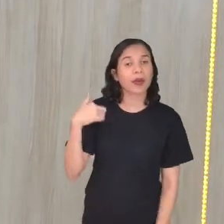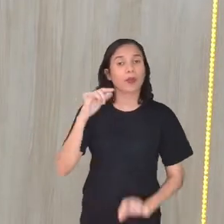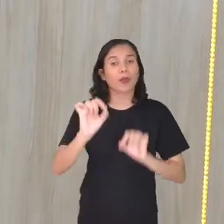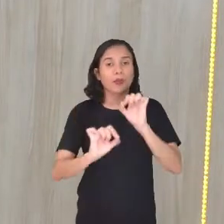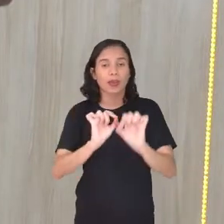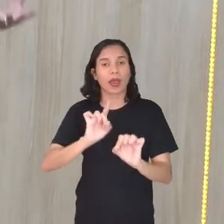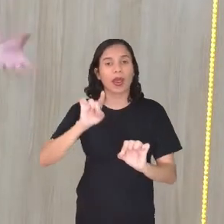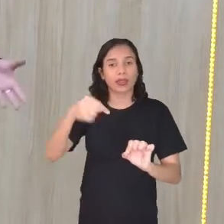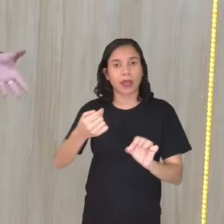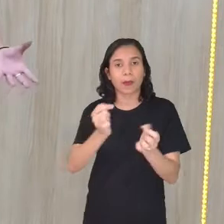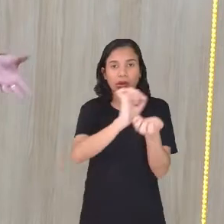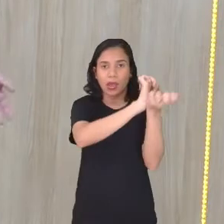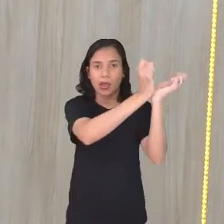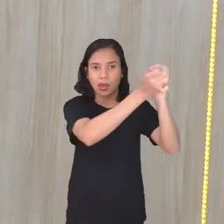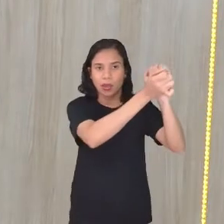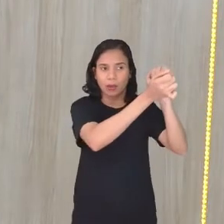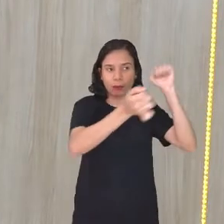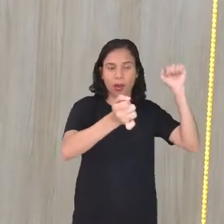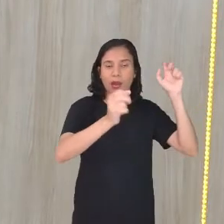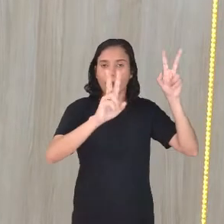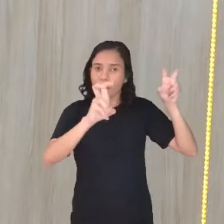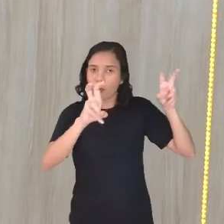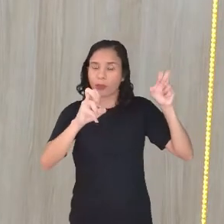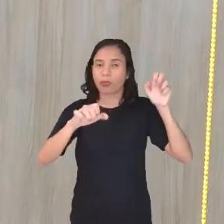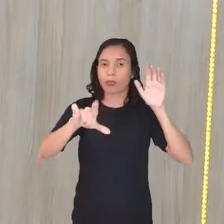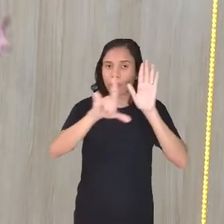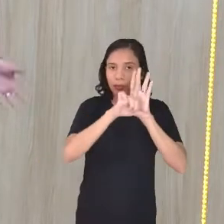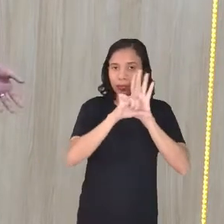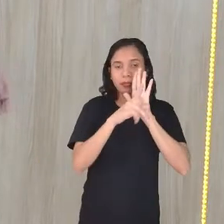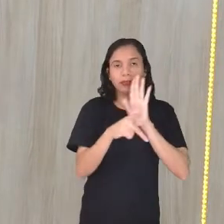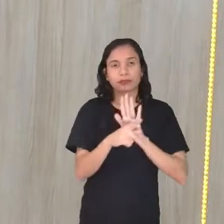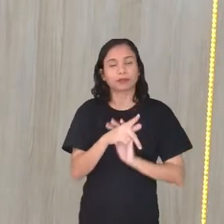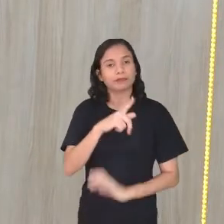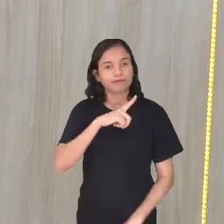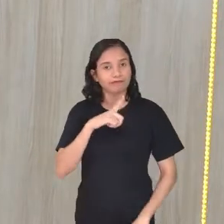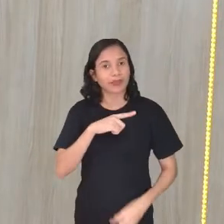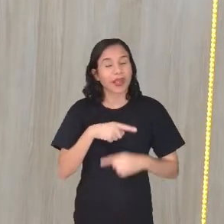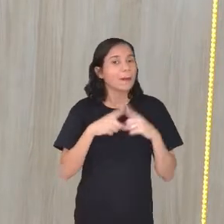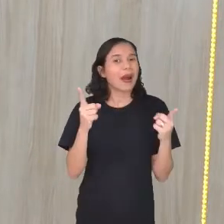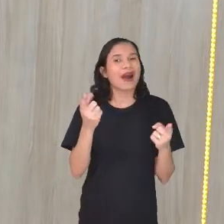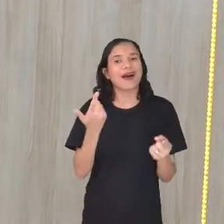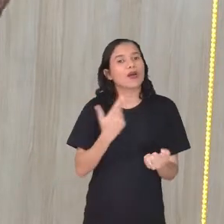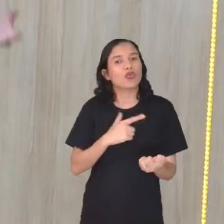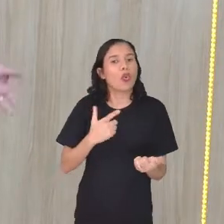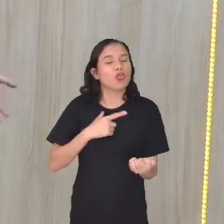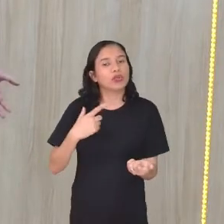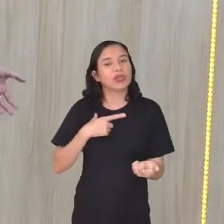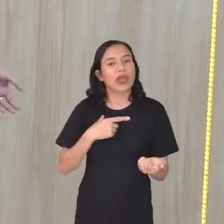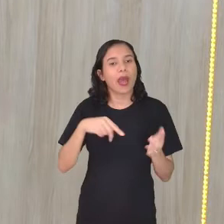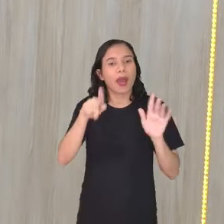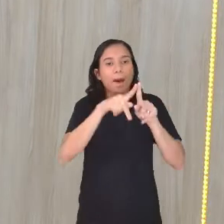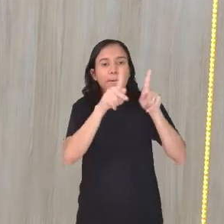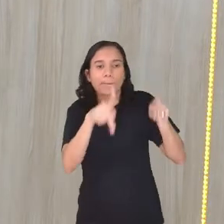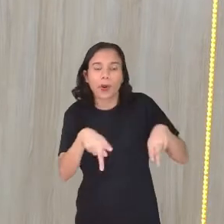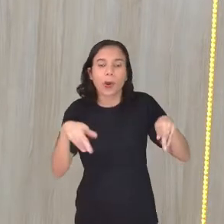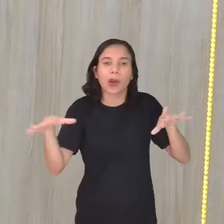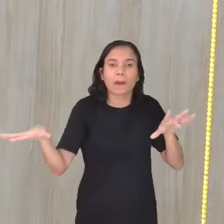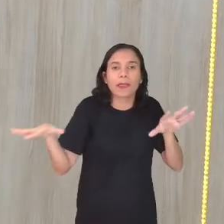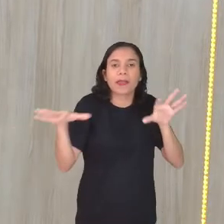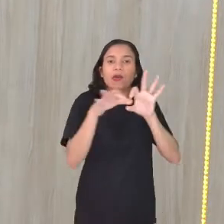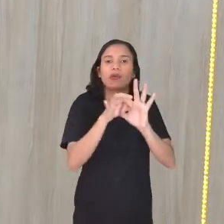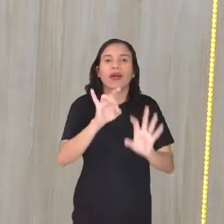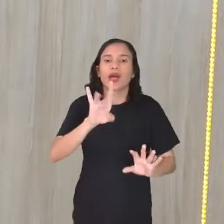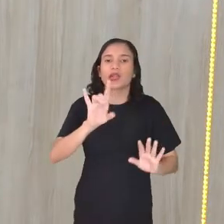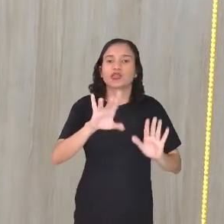pós a abolição ali, né? Com a questão da abolição da escravidão, mas não incluíram esses povos, né? Só foi uma